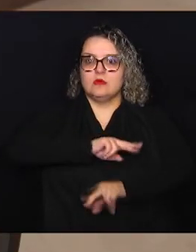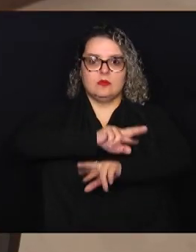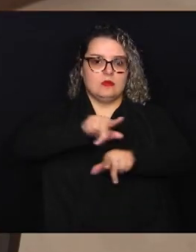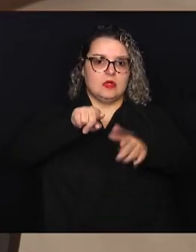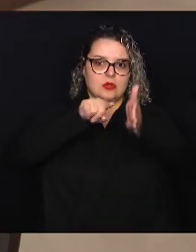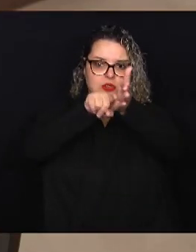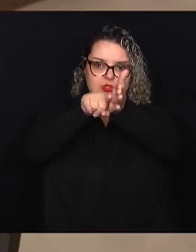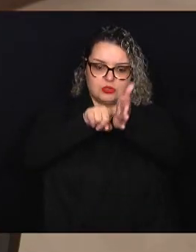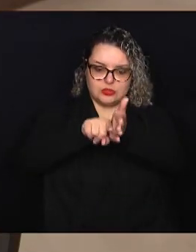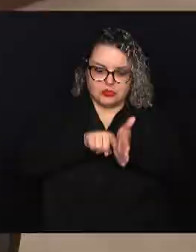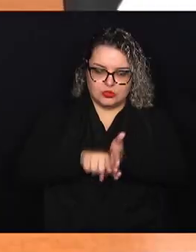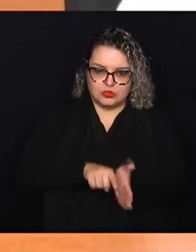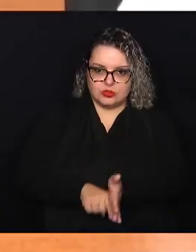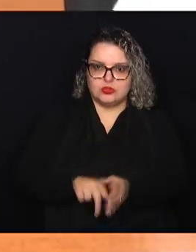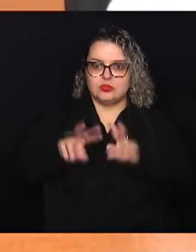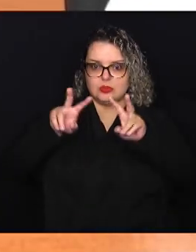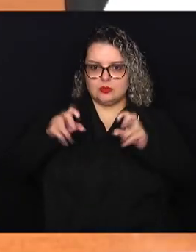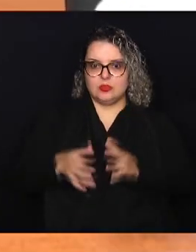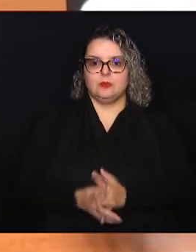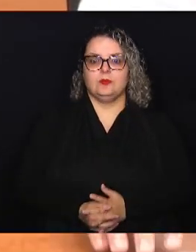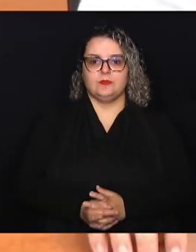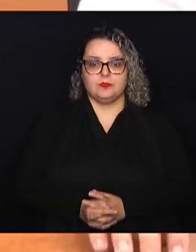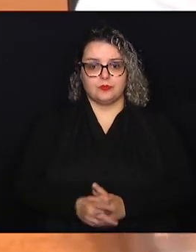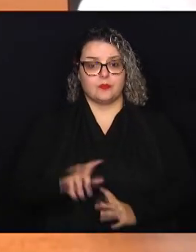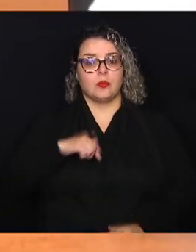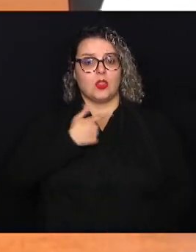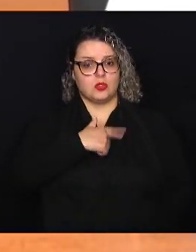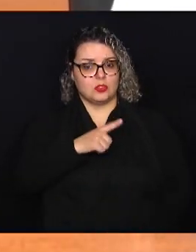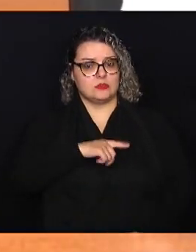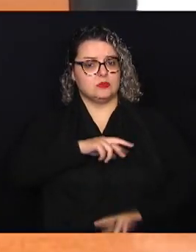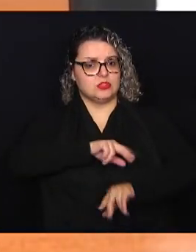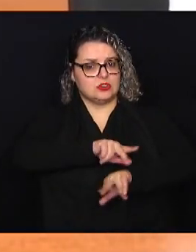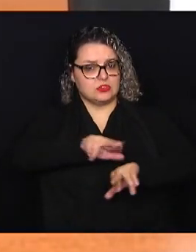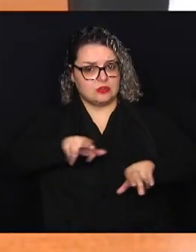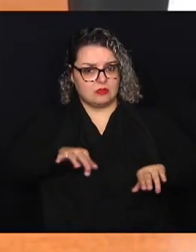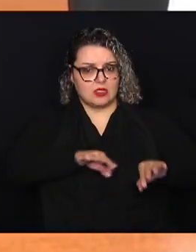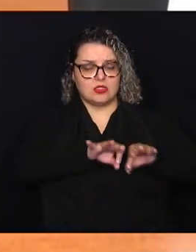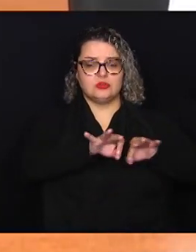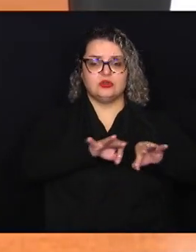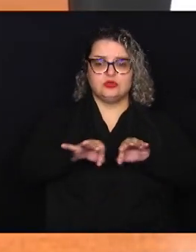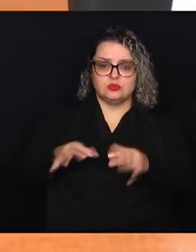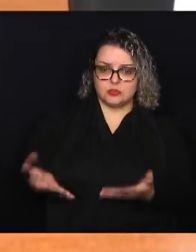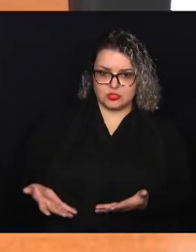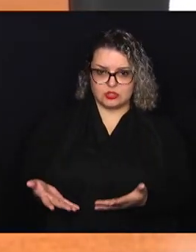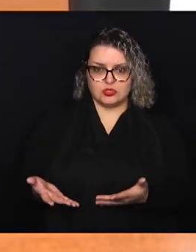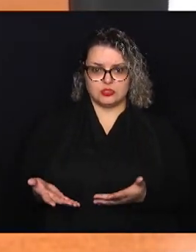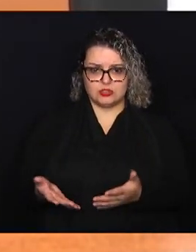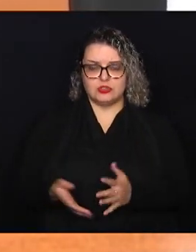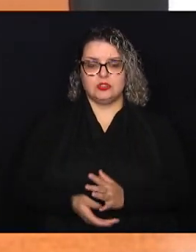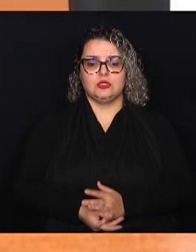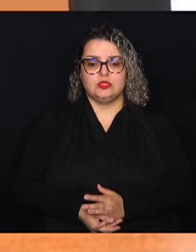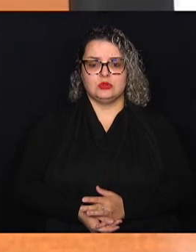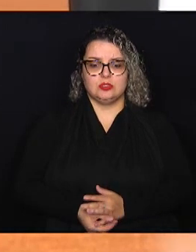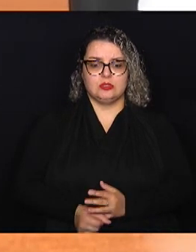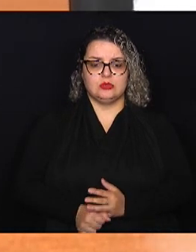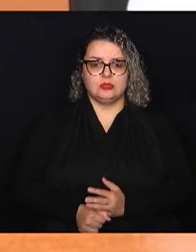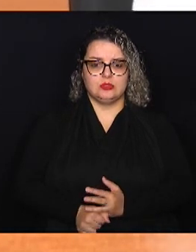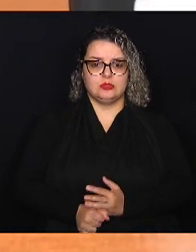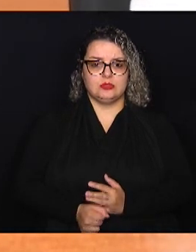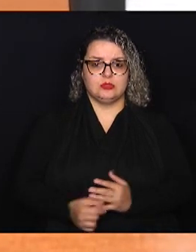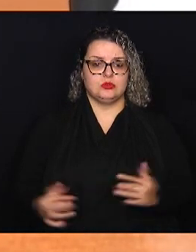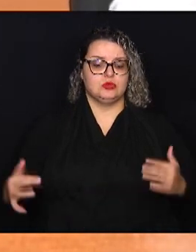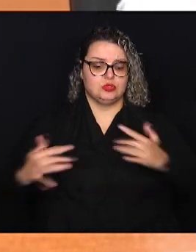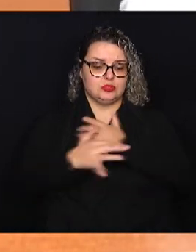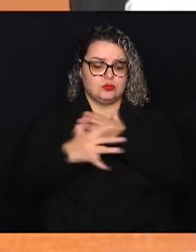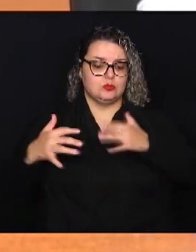questionamentos sobre o assunto. Nós temos aí uma série de projetos de mobilidade urbana